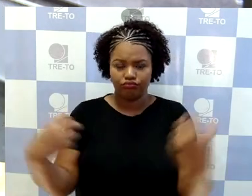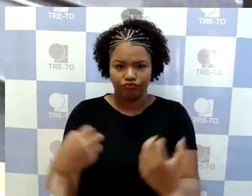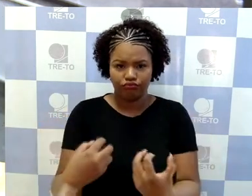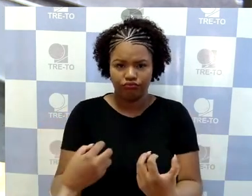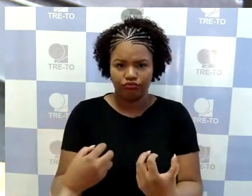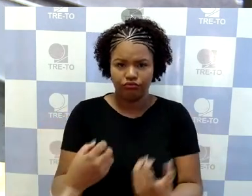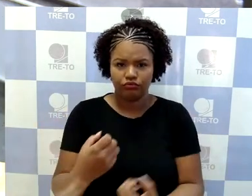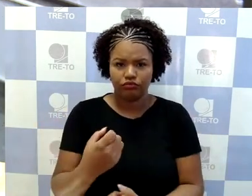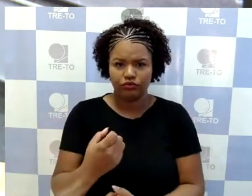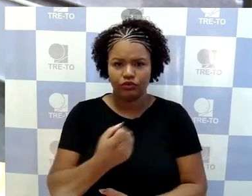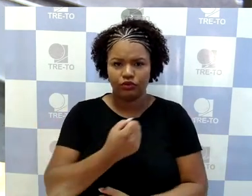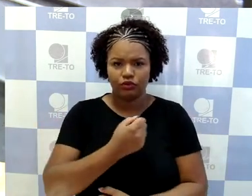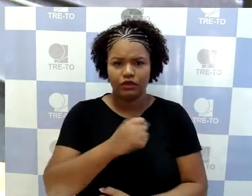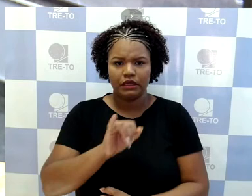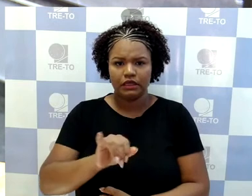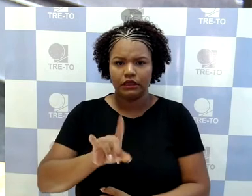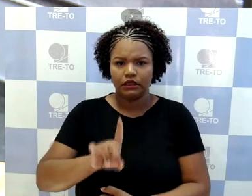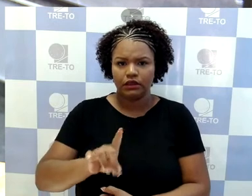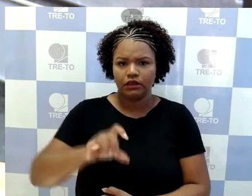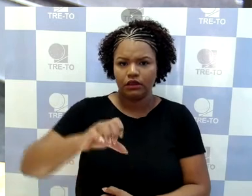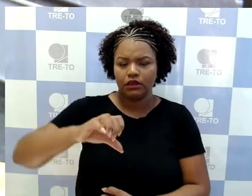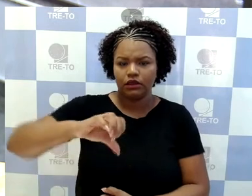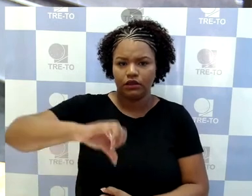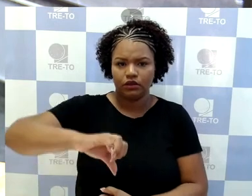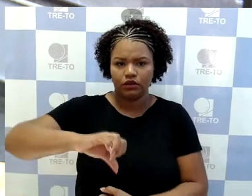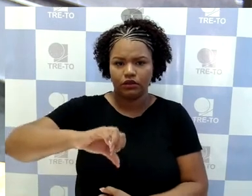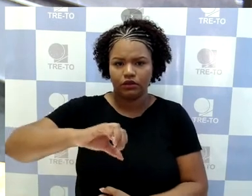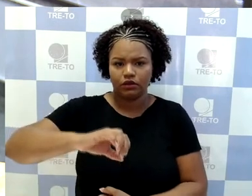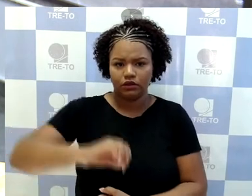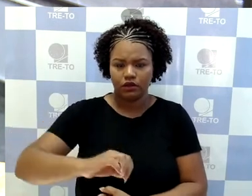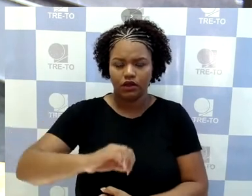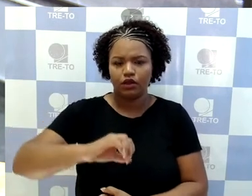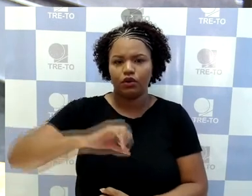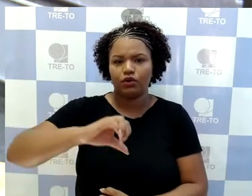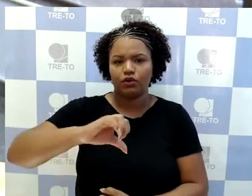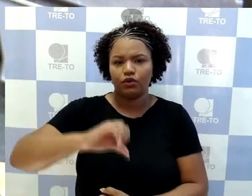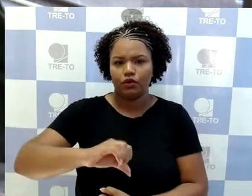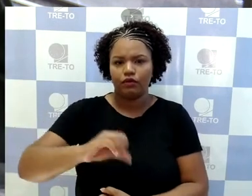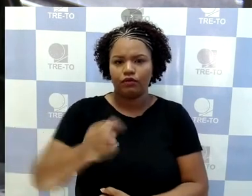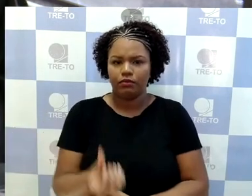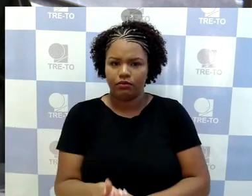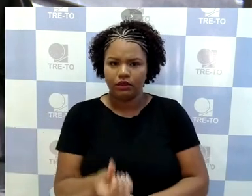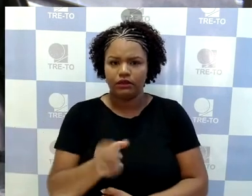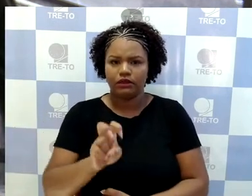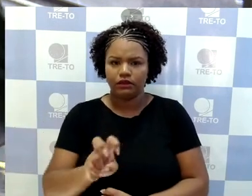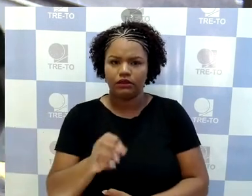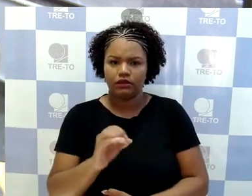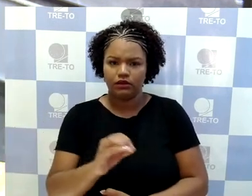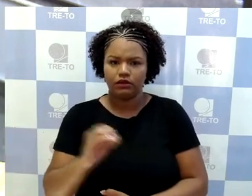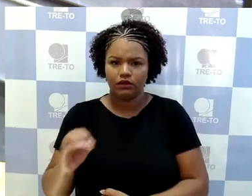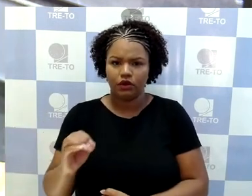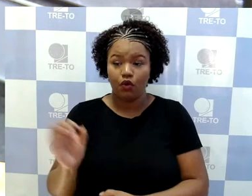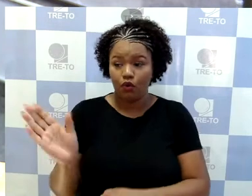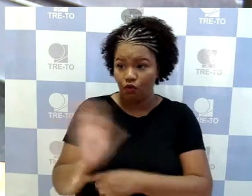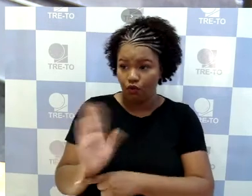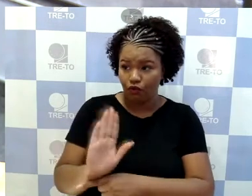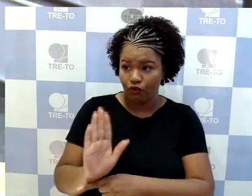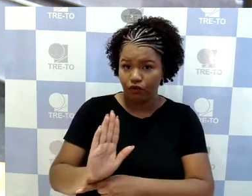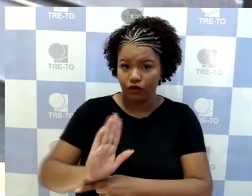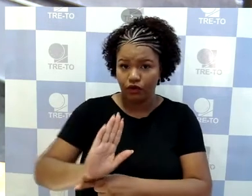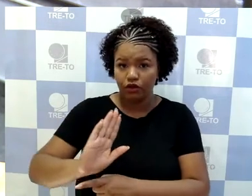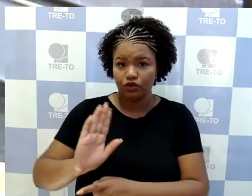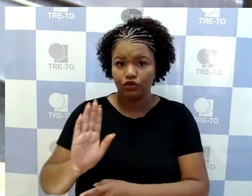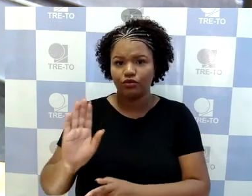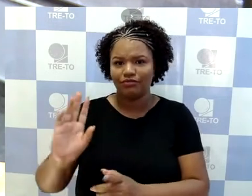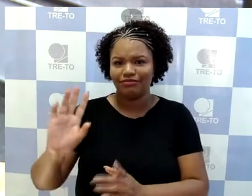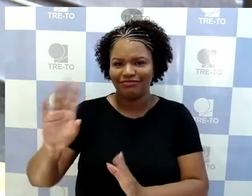9655500, o vídeo, juntado pela Hora Recorrida, traz o seguinte